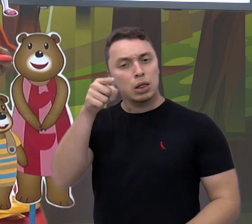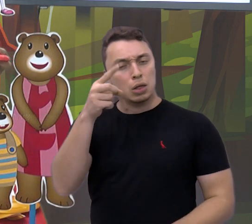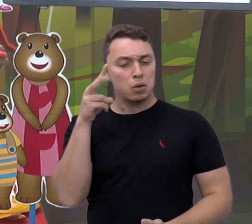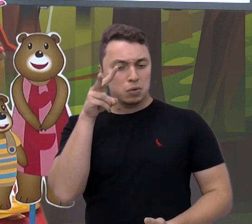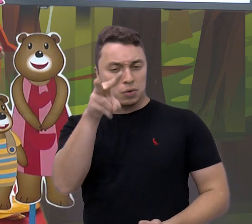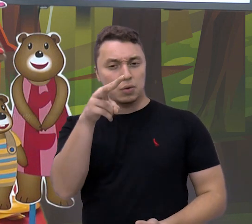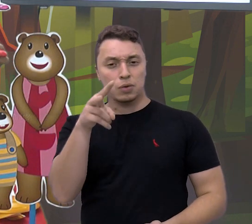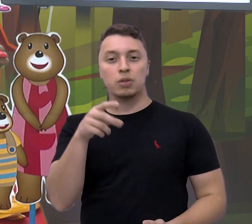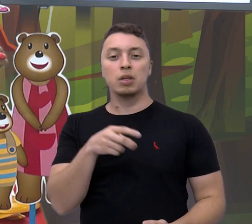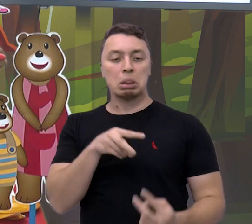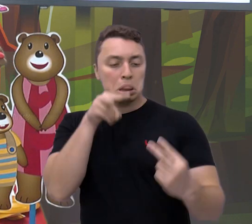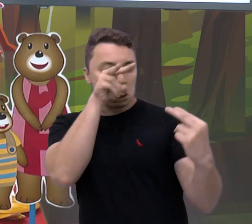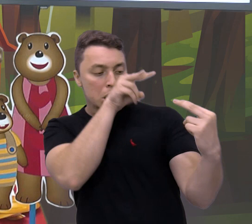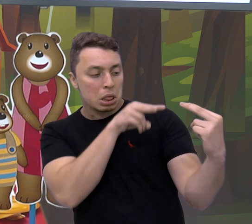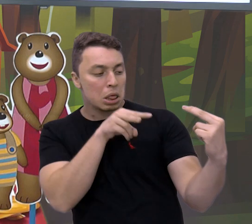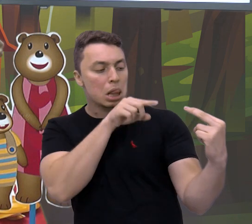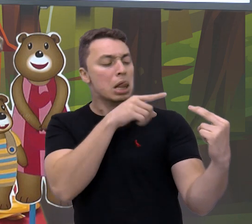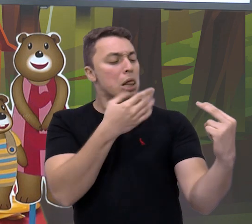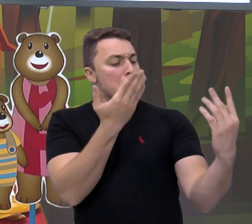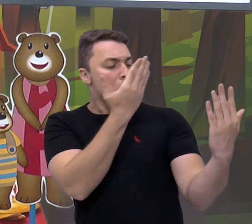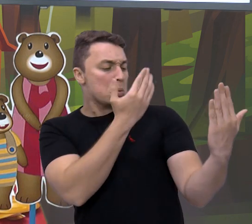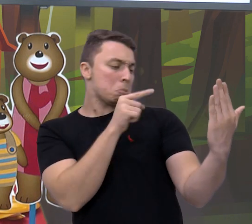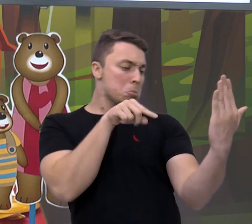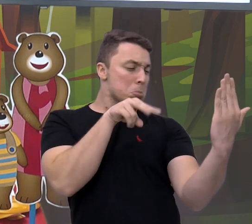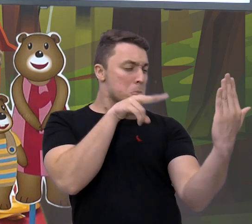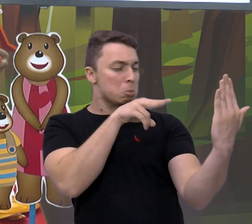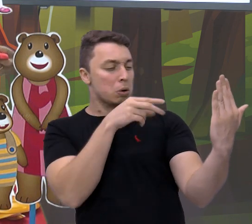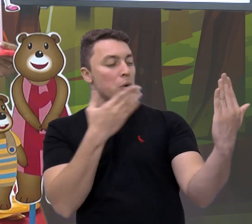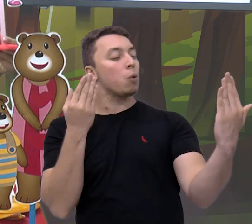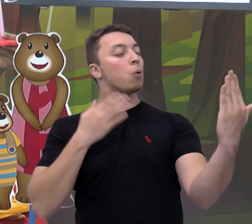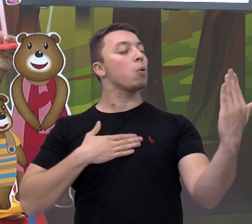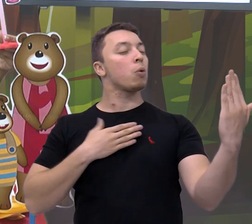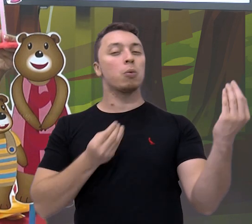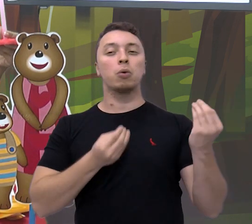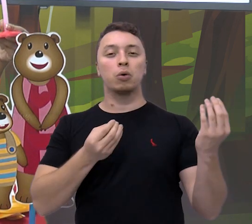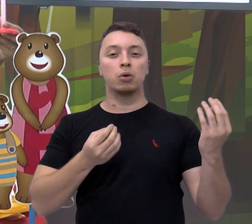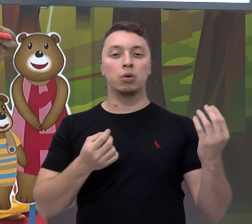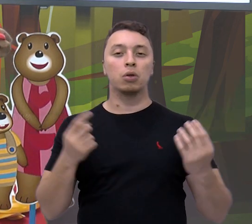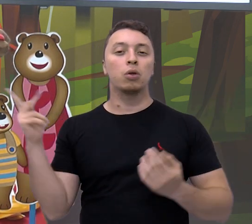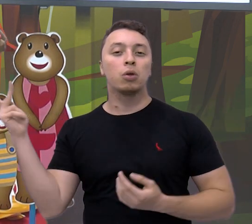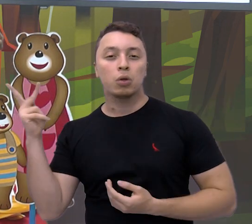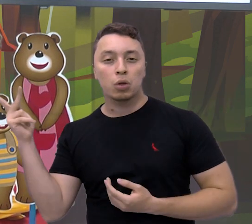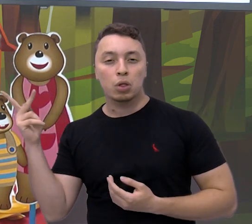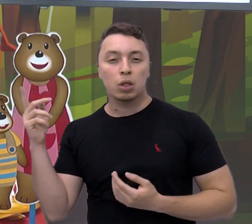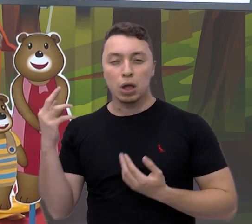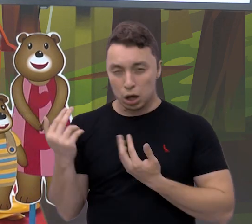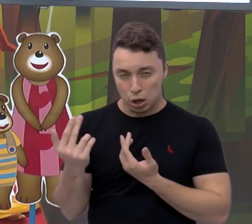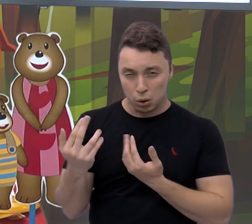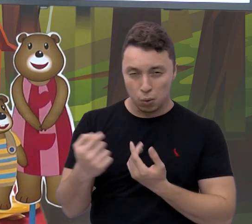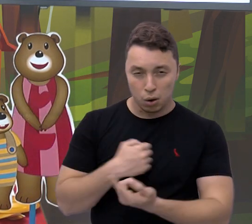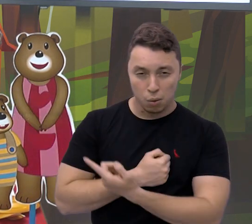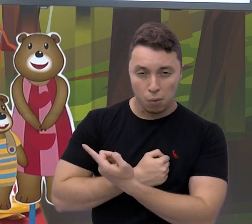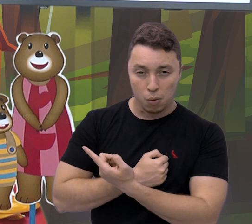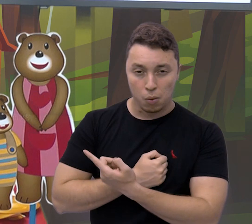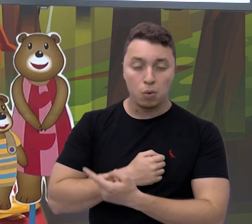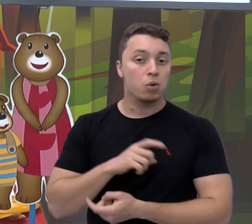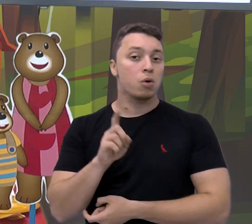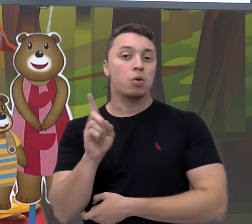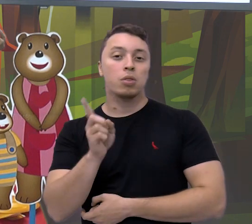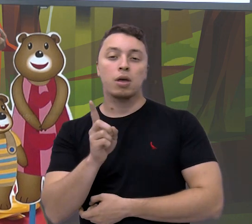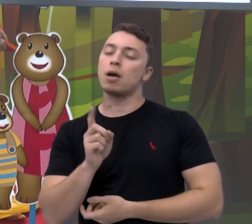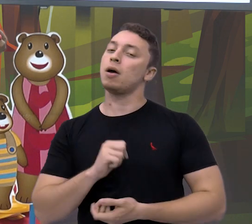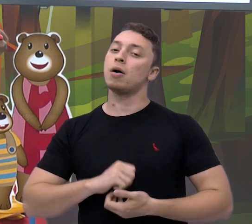vê aí no espelho, tá bom? Veja, meu cabelo, ele é igual de caixinhos dourados? Não! Meu cabelo, ele é